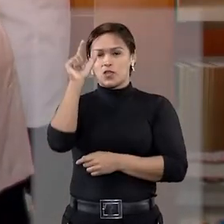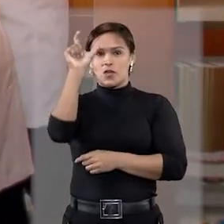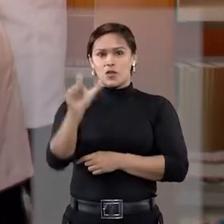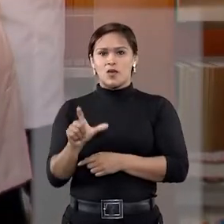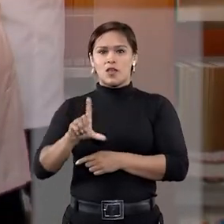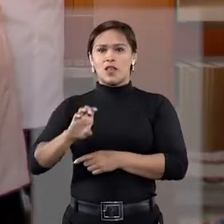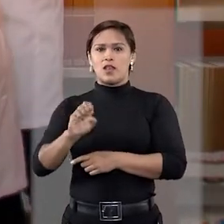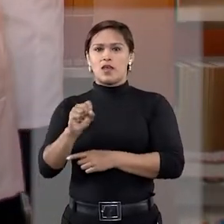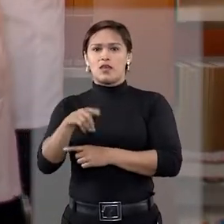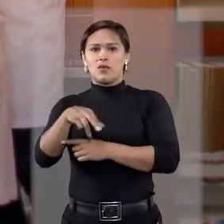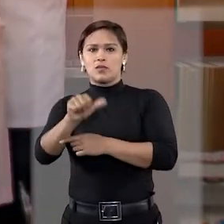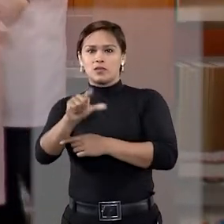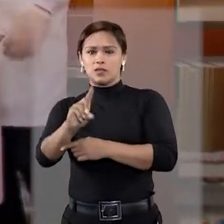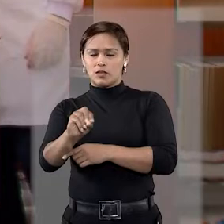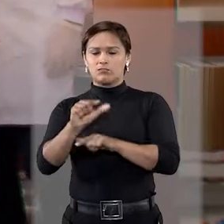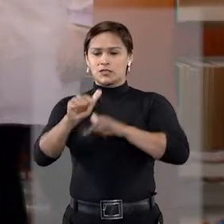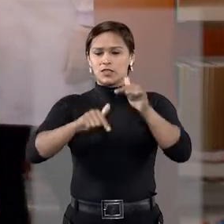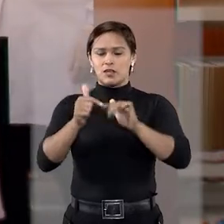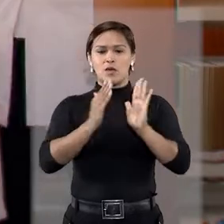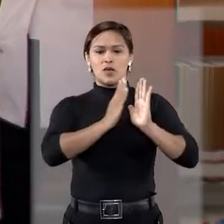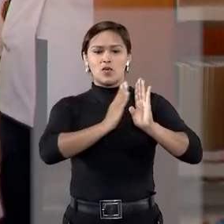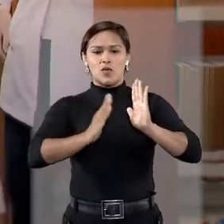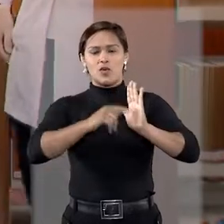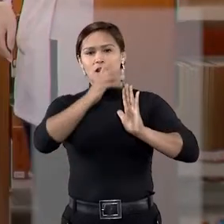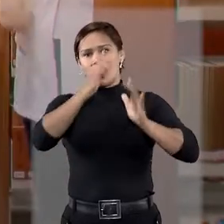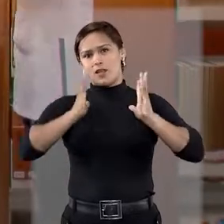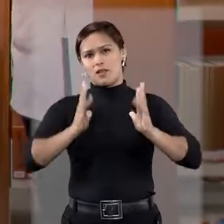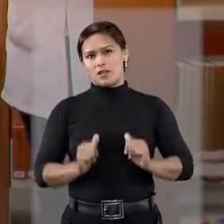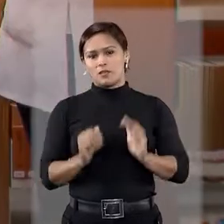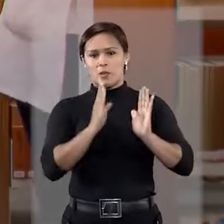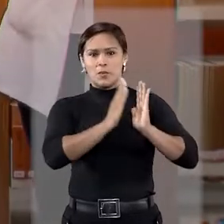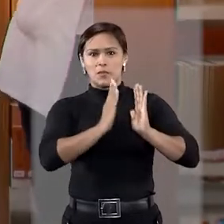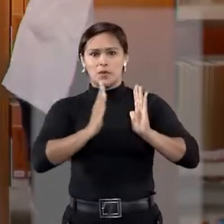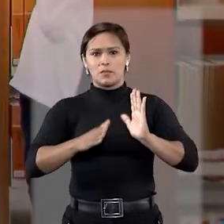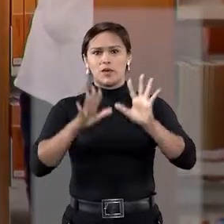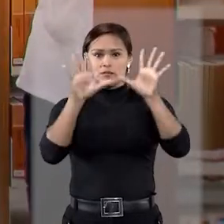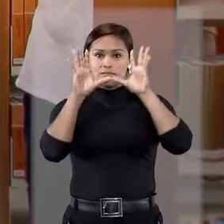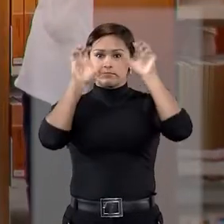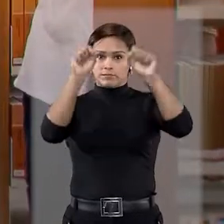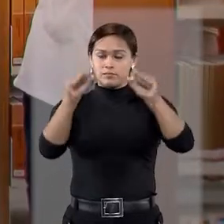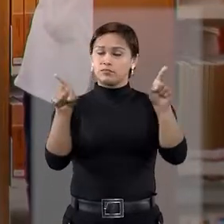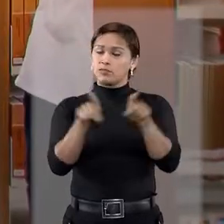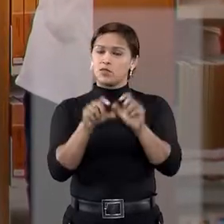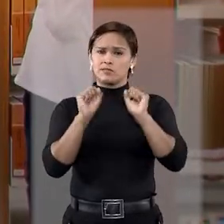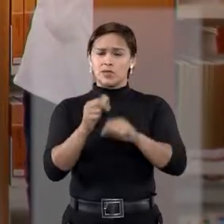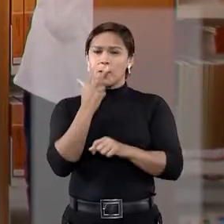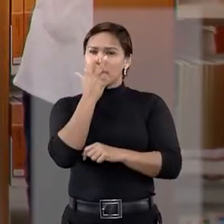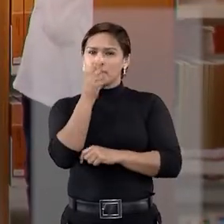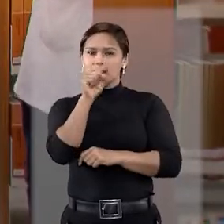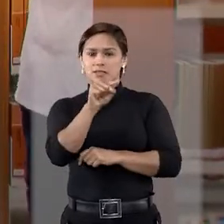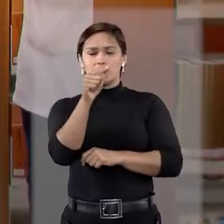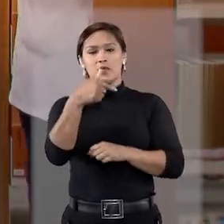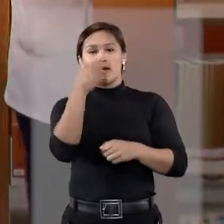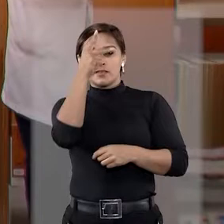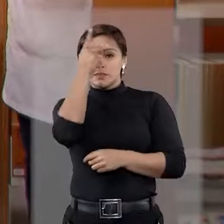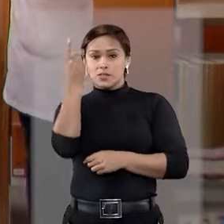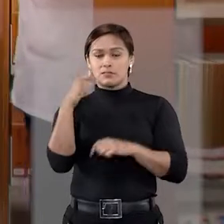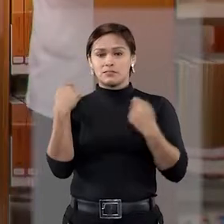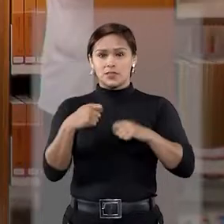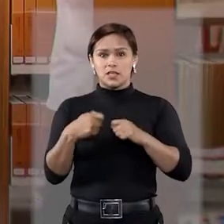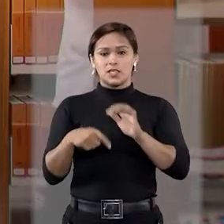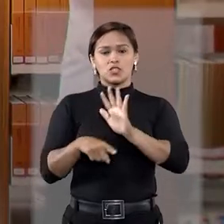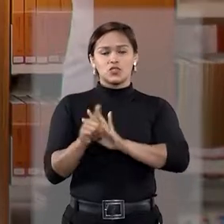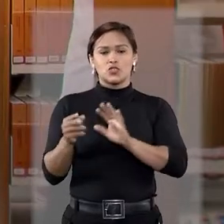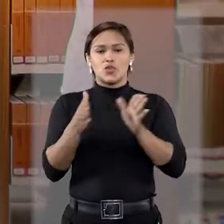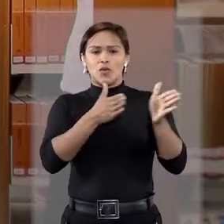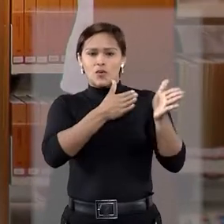como é o caso do Leonardo, que trabalha no setor de higienização de livros aqui do Tribunal. Pode até não parecer, mas essas pessoas